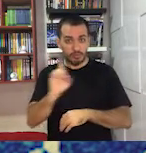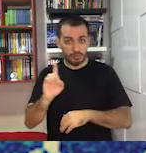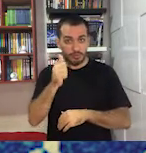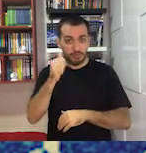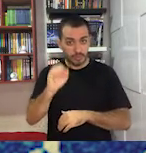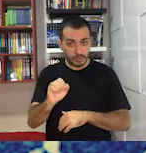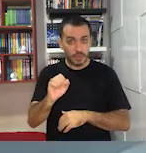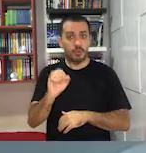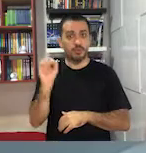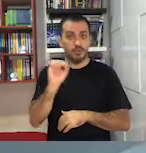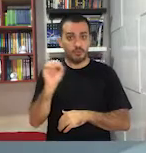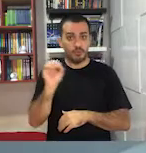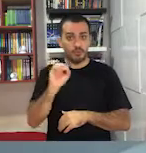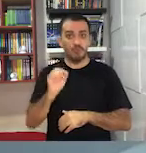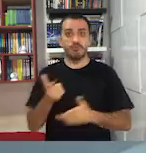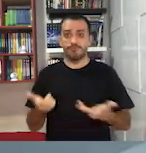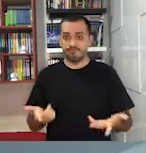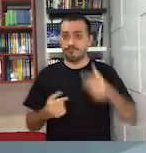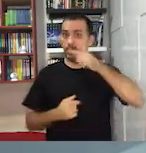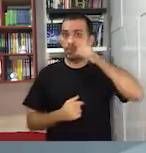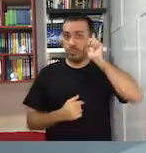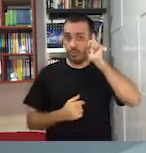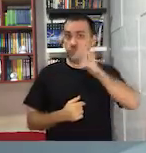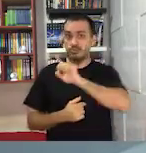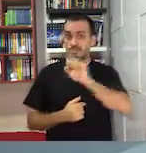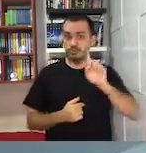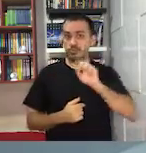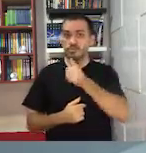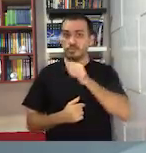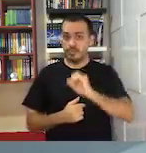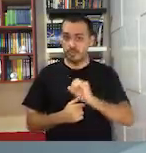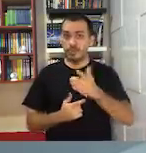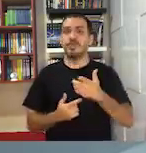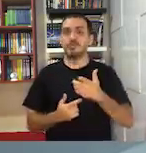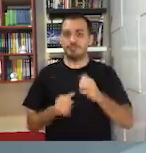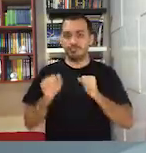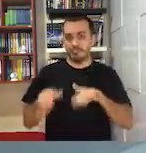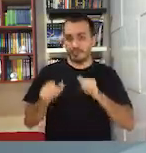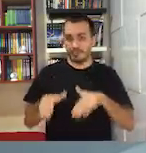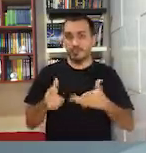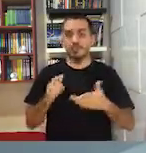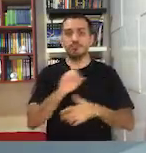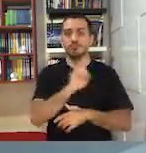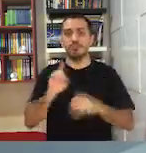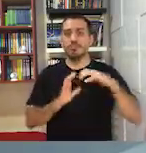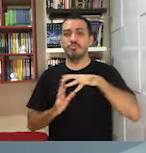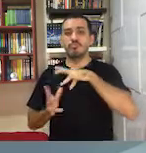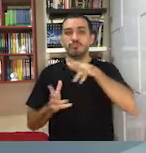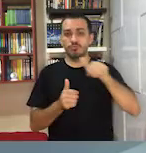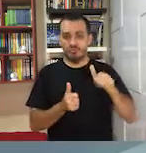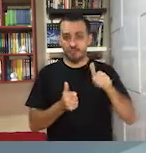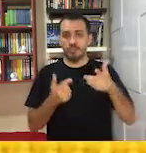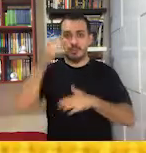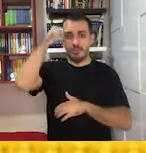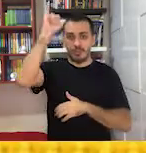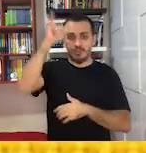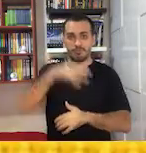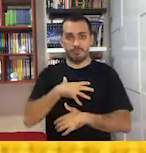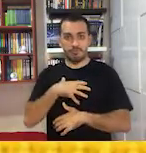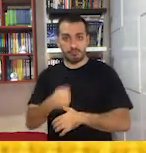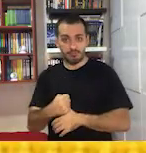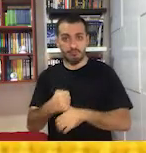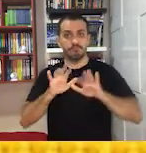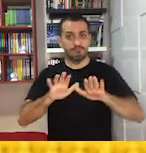10 de outubro. E olha só, ontem, dia 10 de setembro, foi o Dia Mundial de Prevenção do Suicídio, mas a